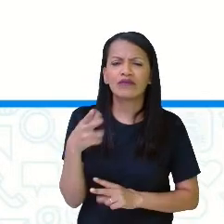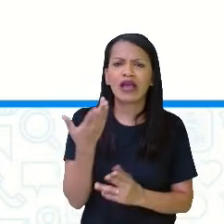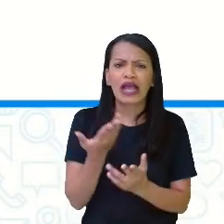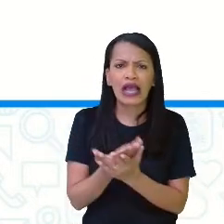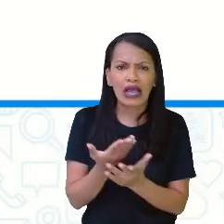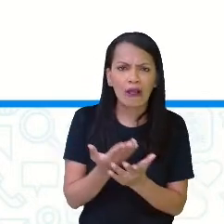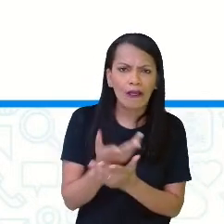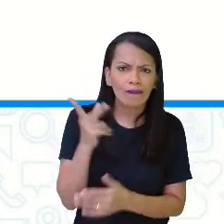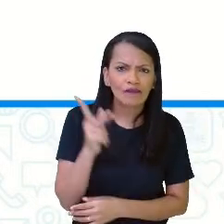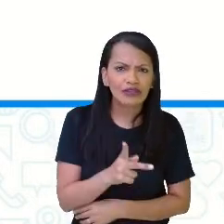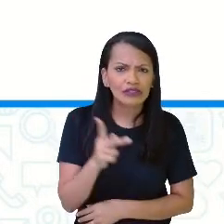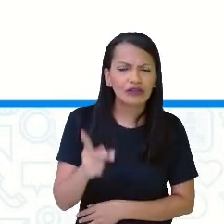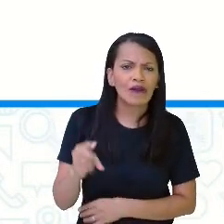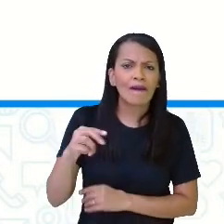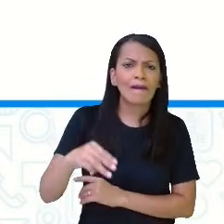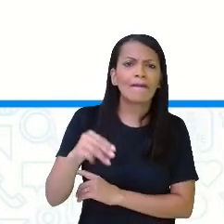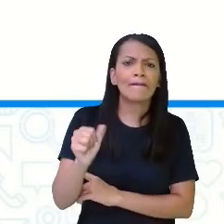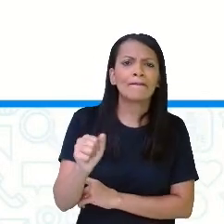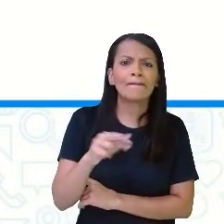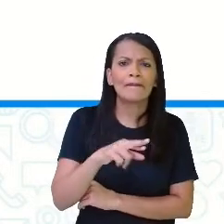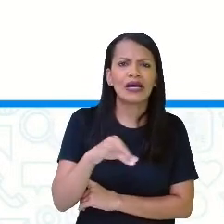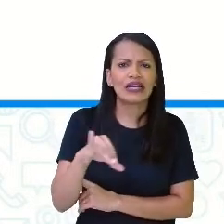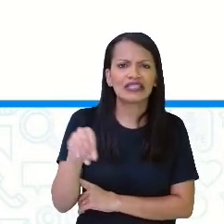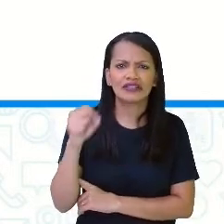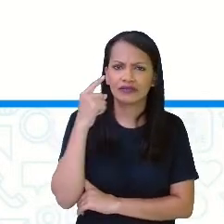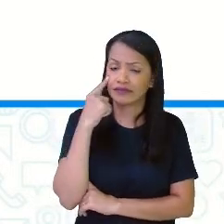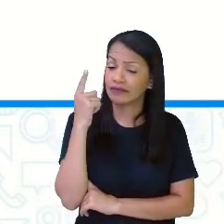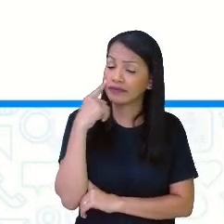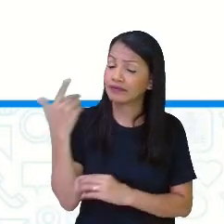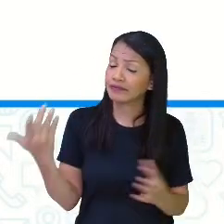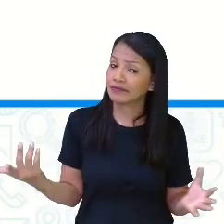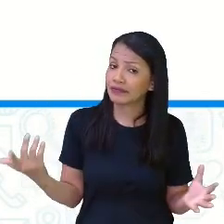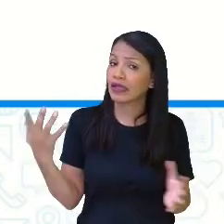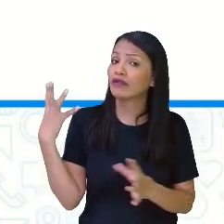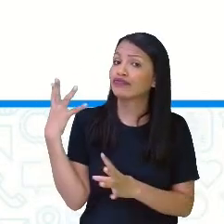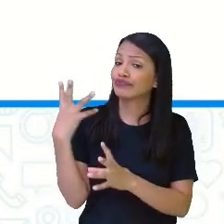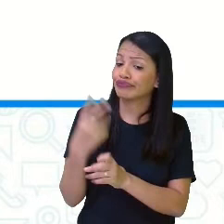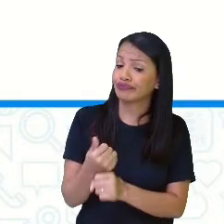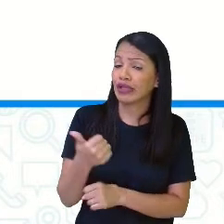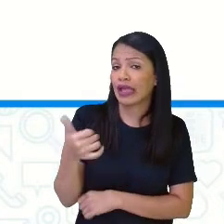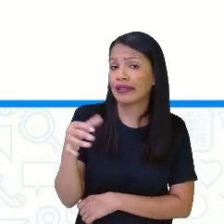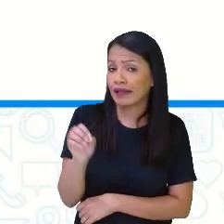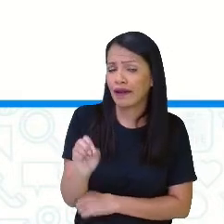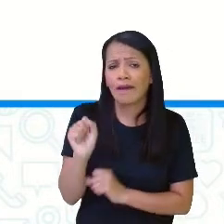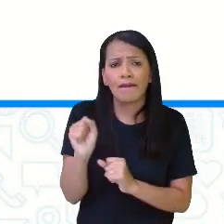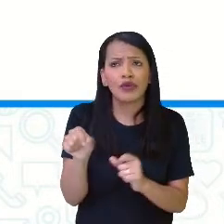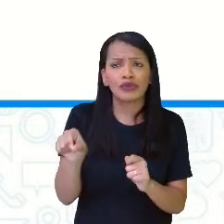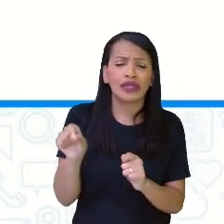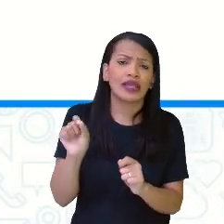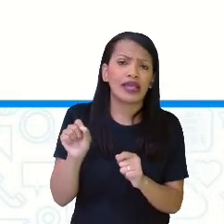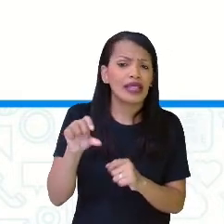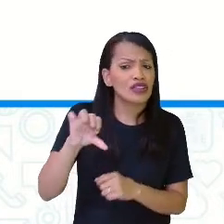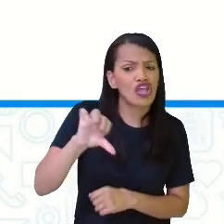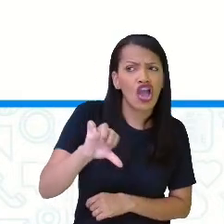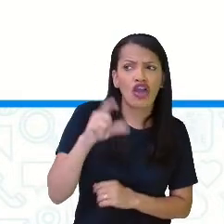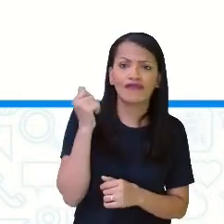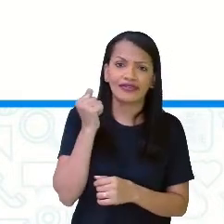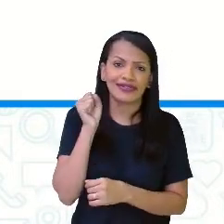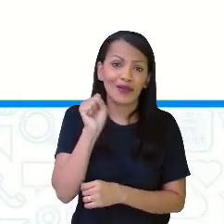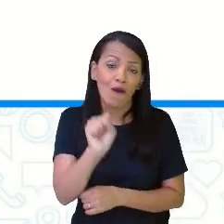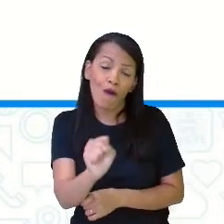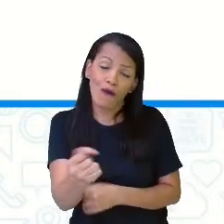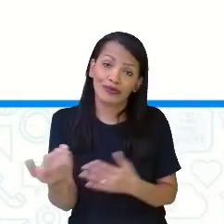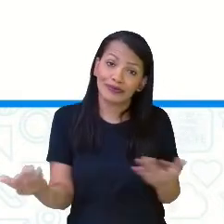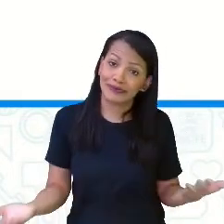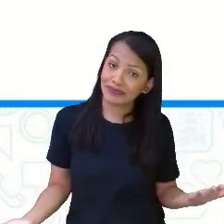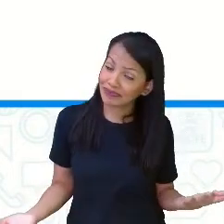Márcia? Mas é assim, gente, não tiraram 10, mas podem ter tirado 9, pode ter tirado 8, não é verdade? Então